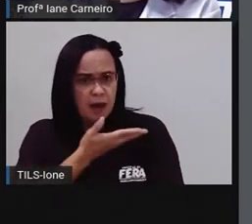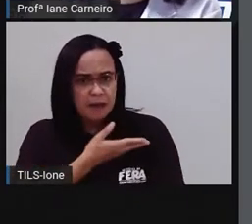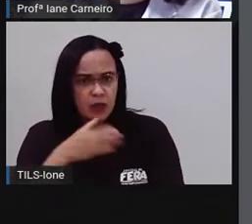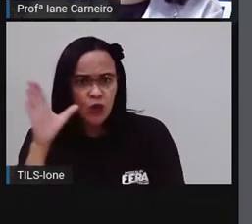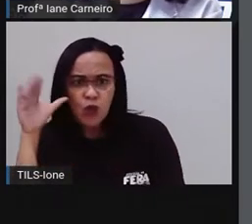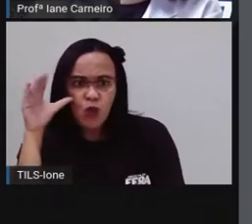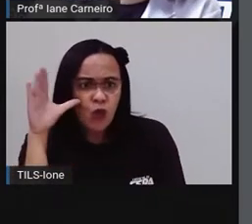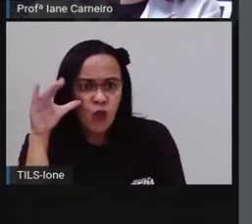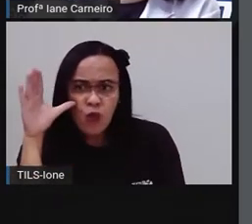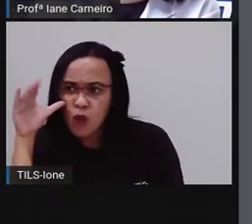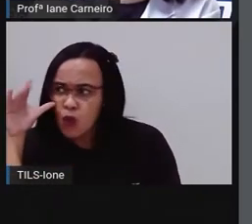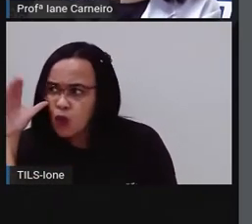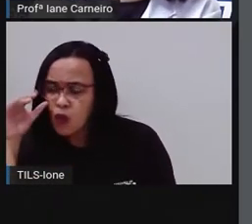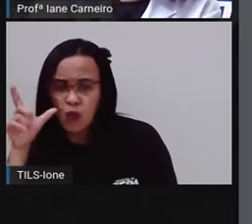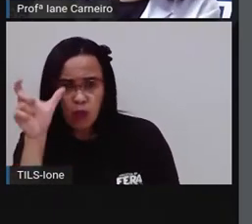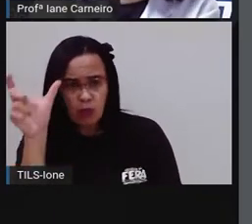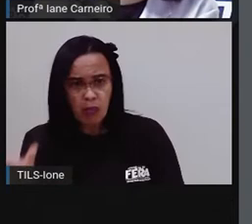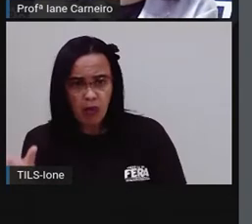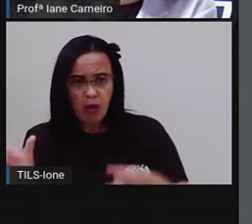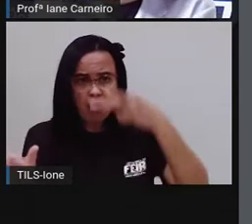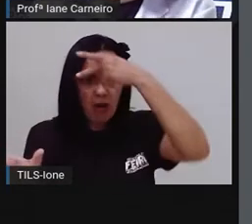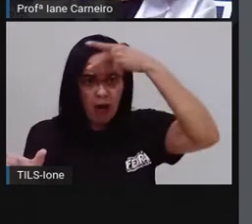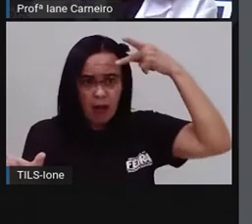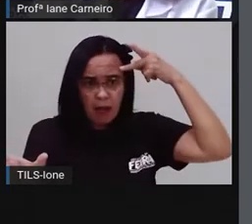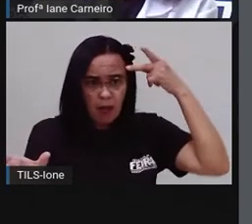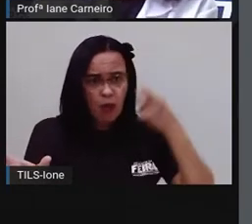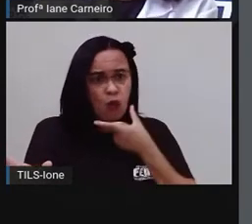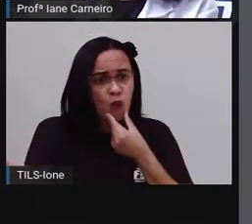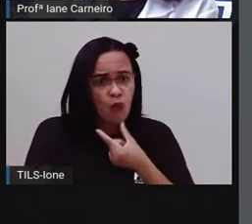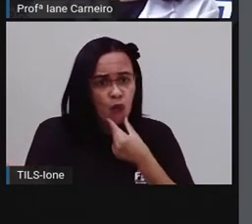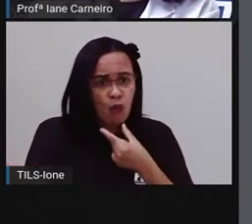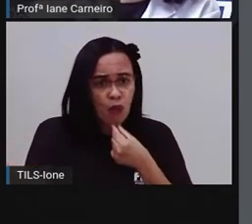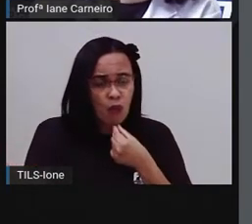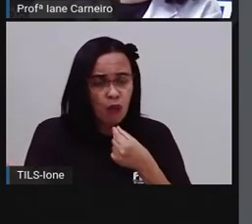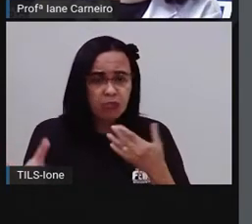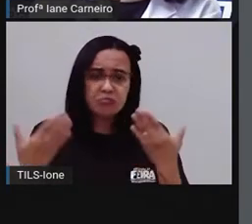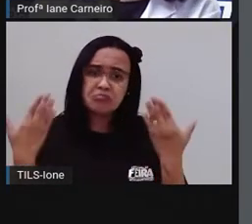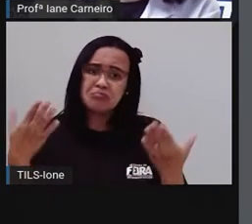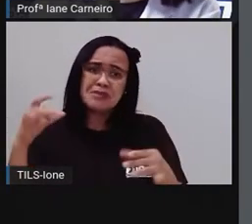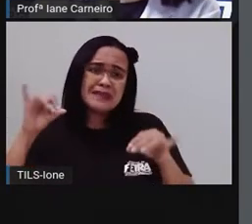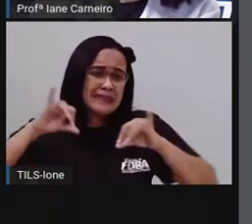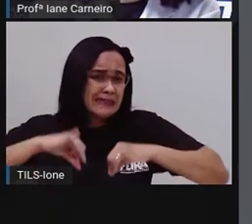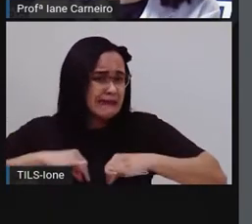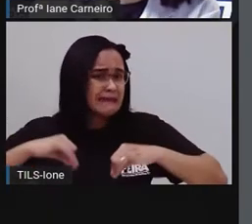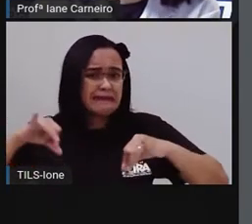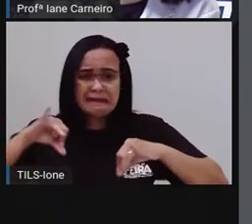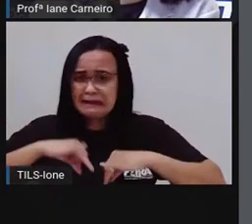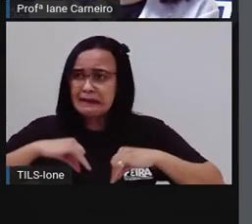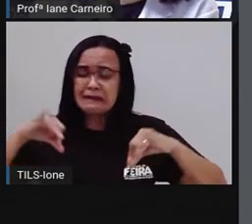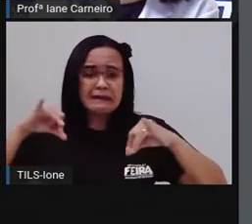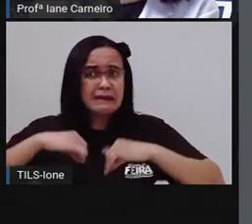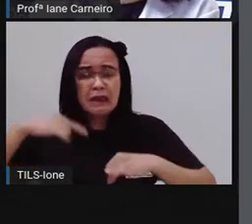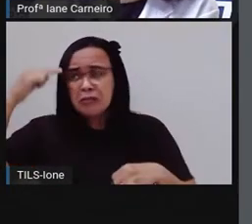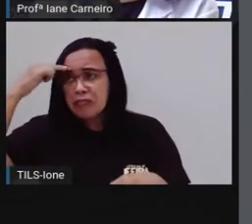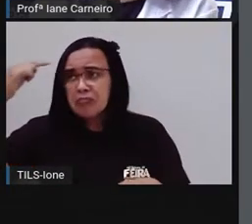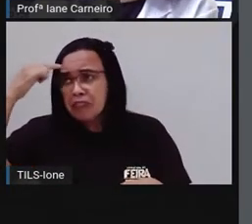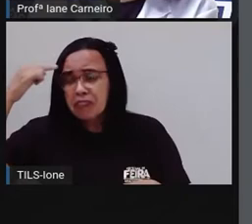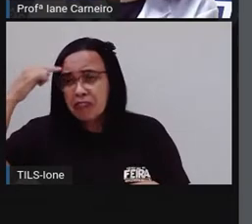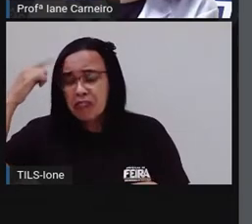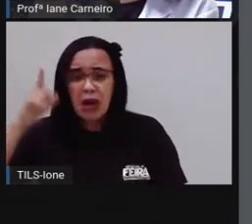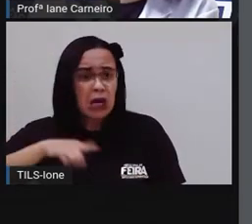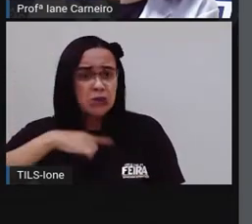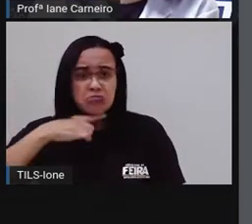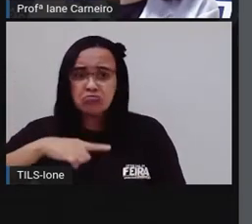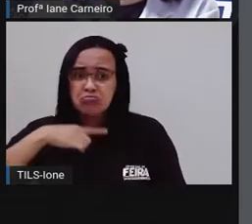Mas Pedro, ai, ai, sofria, sofria pensando que não conseguiria entender. E o